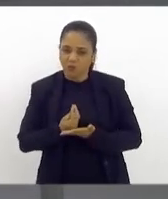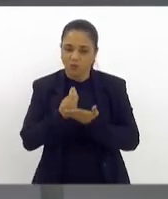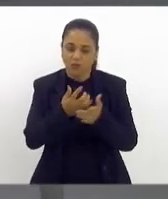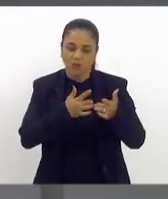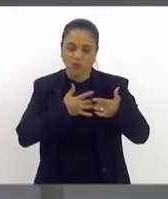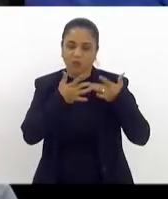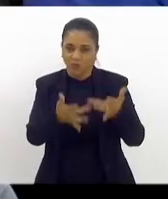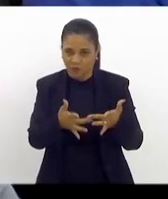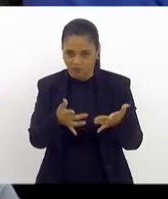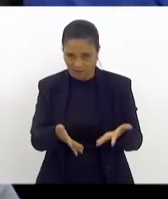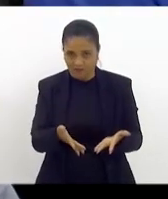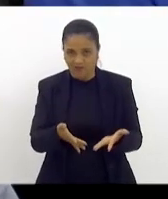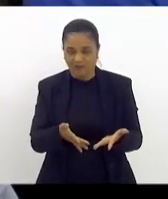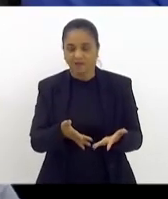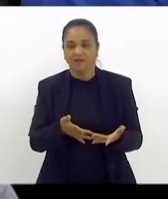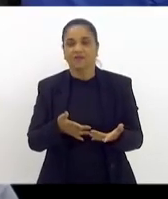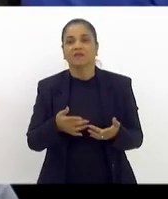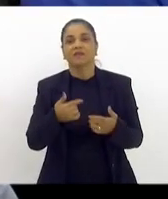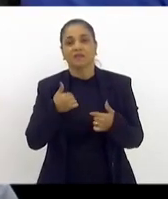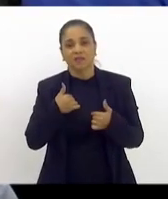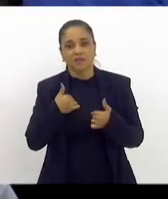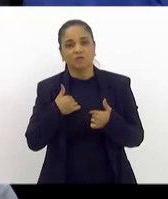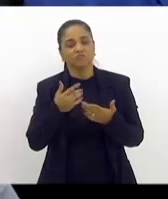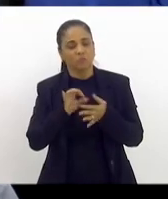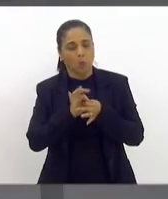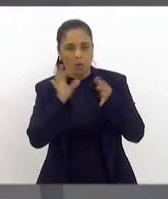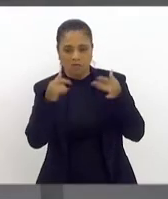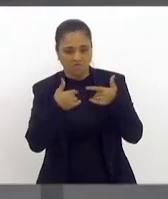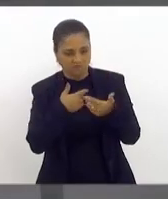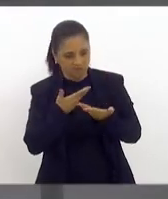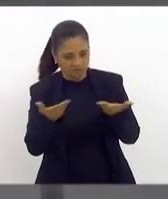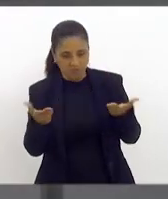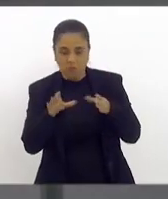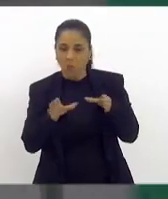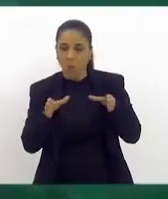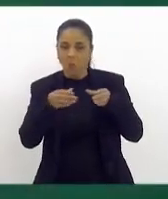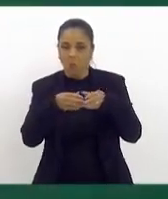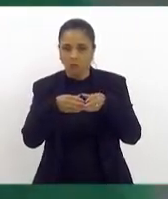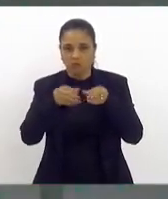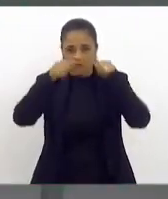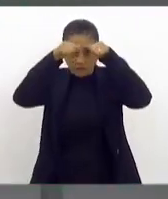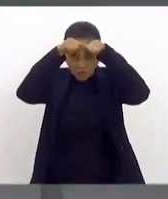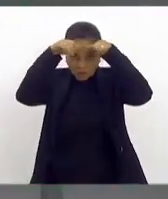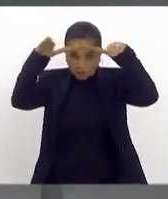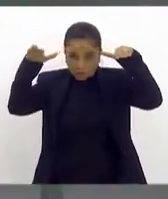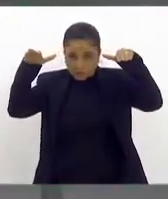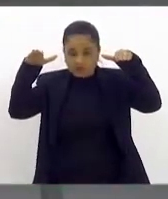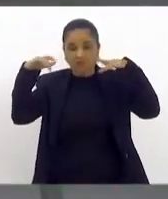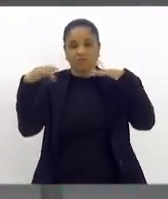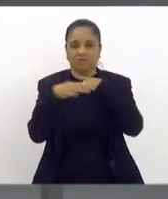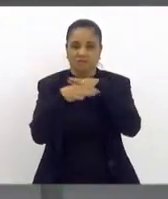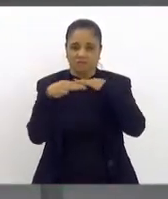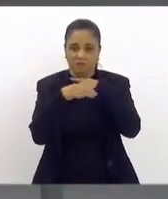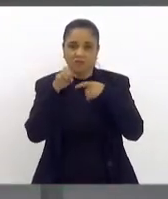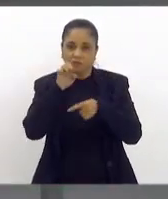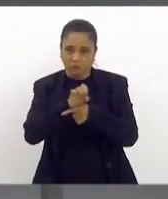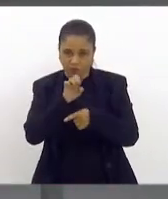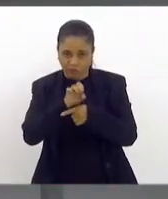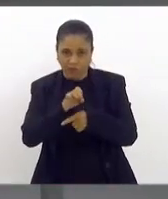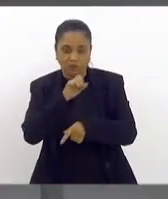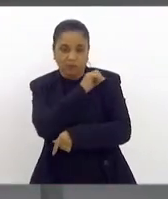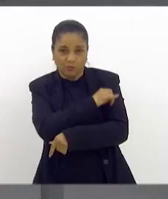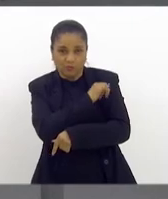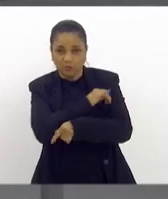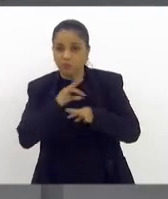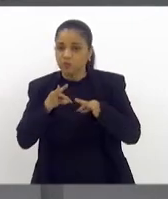oportunidade. Estou à disposição de toda a comunidade autista, não só da cidade, não só do Estado, mas de